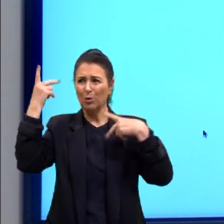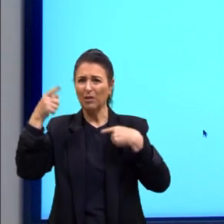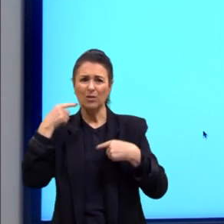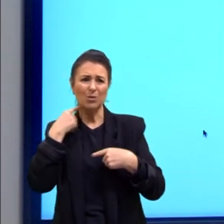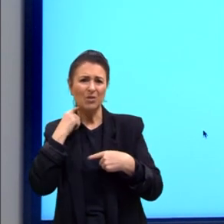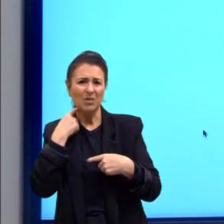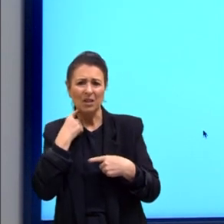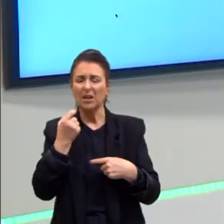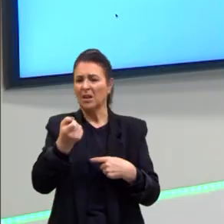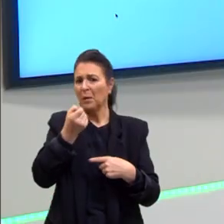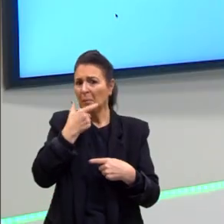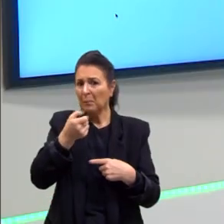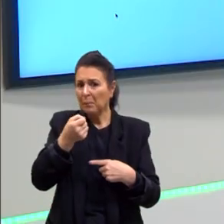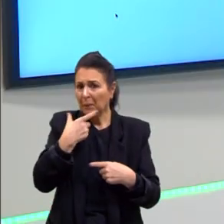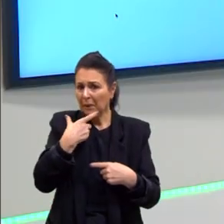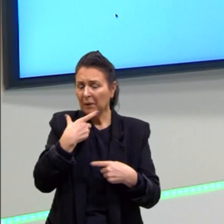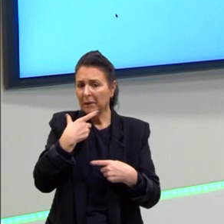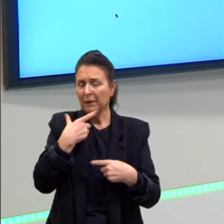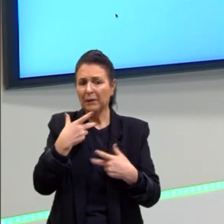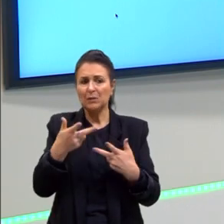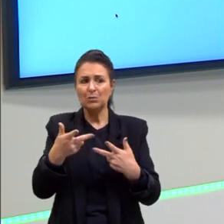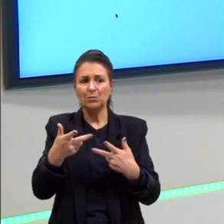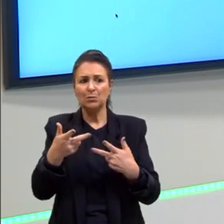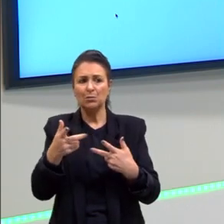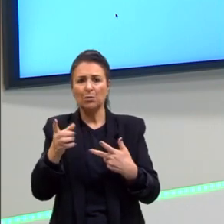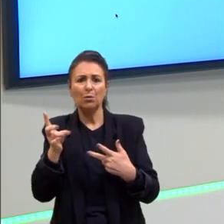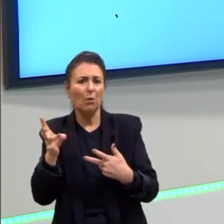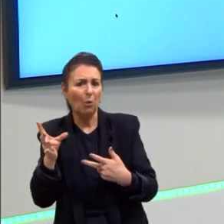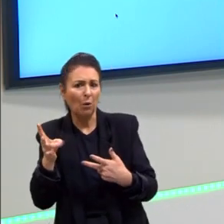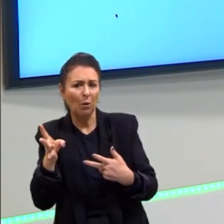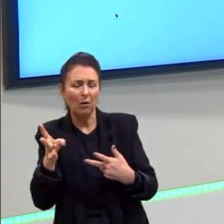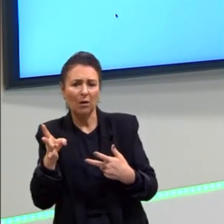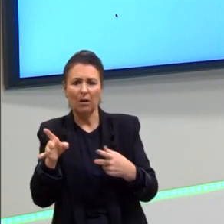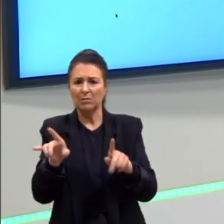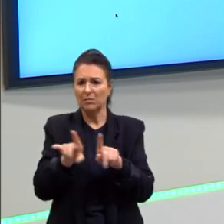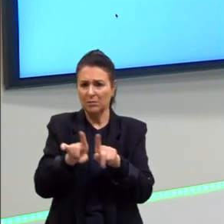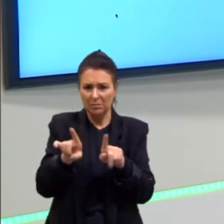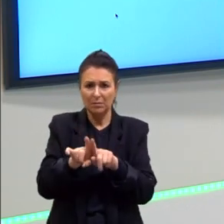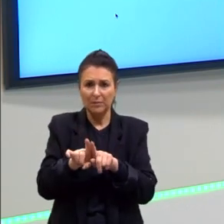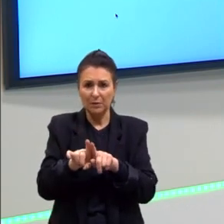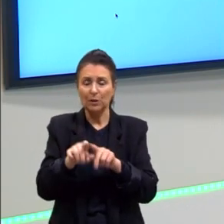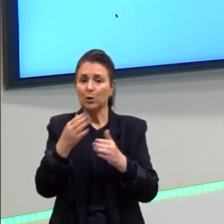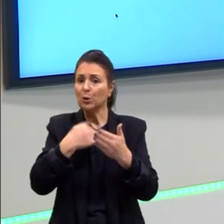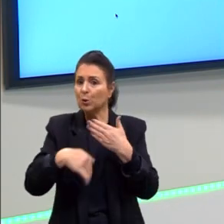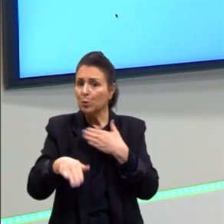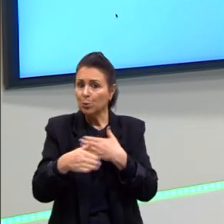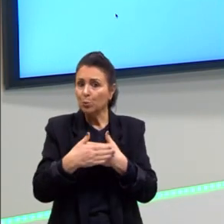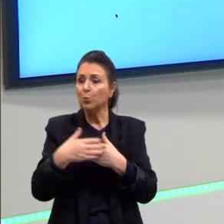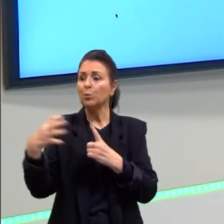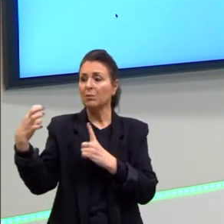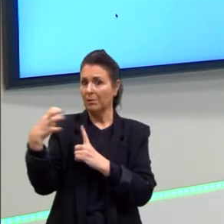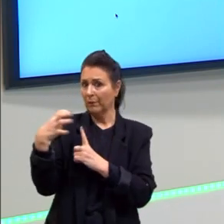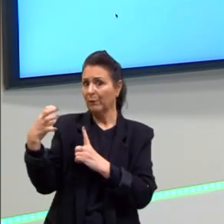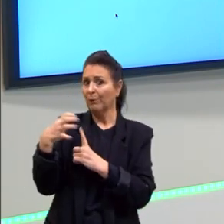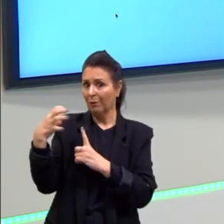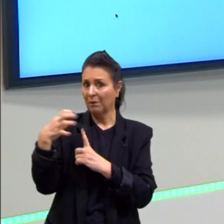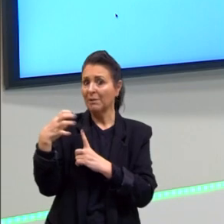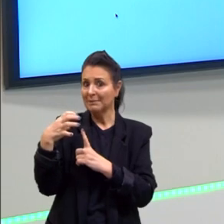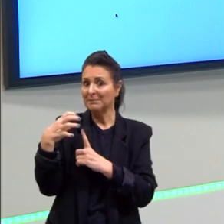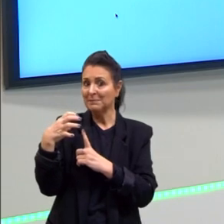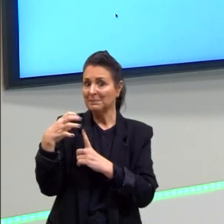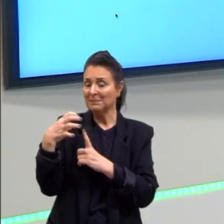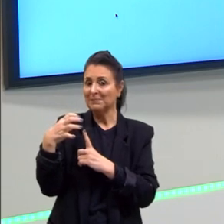alguns medicamentos, algumas drogas. Então, tudo isso vai influenciar no